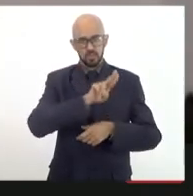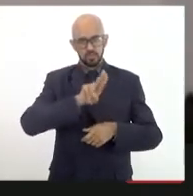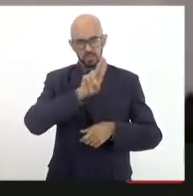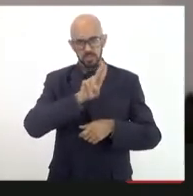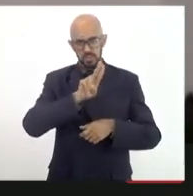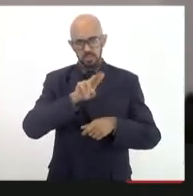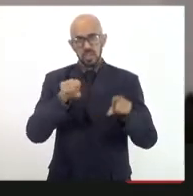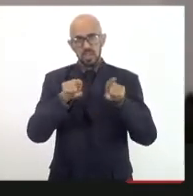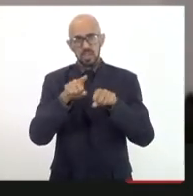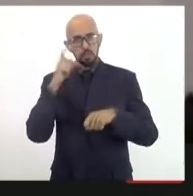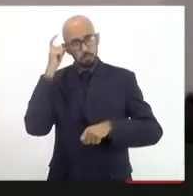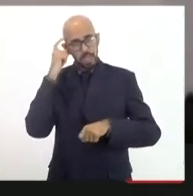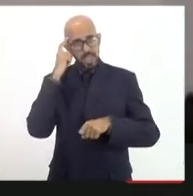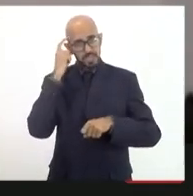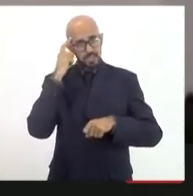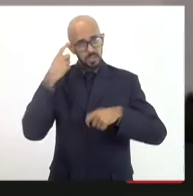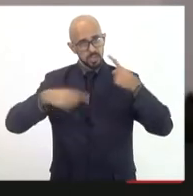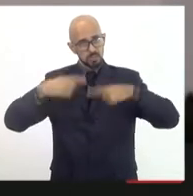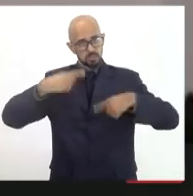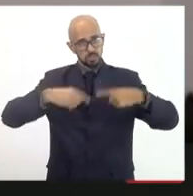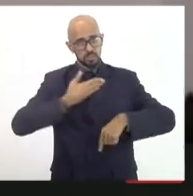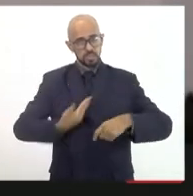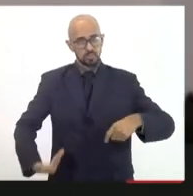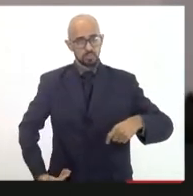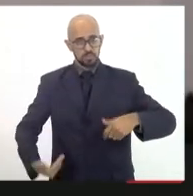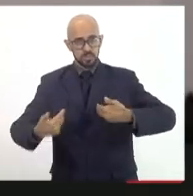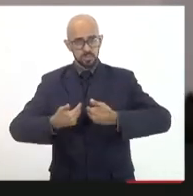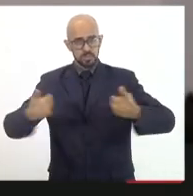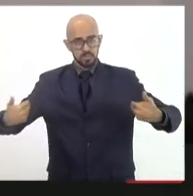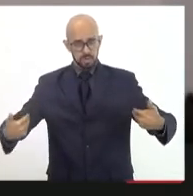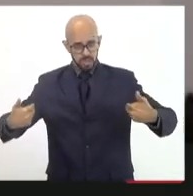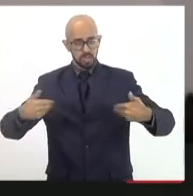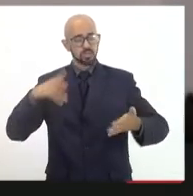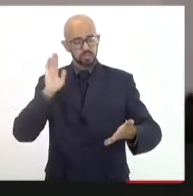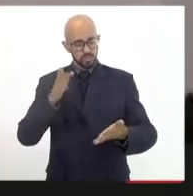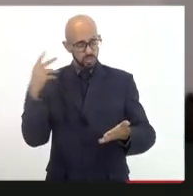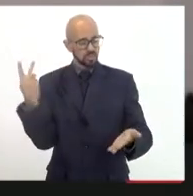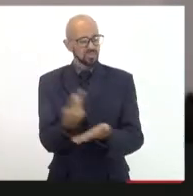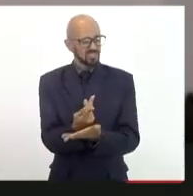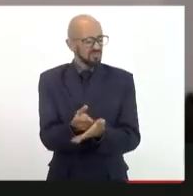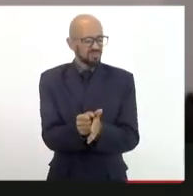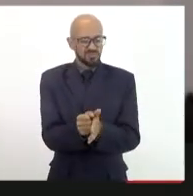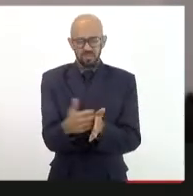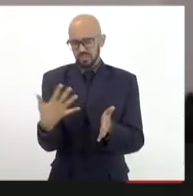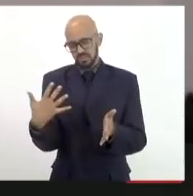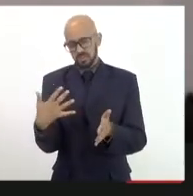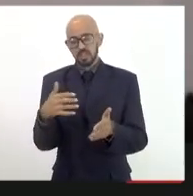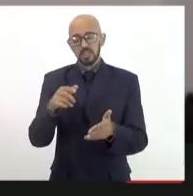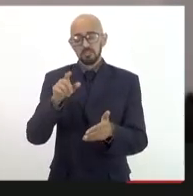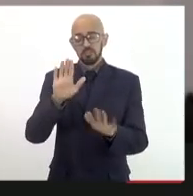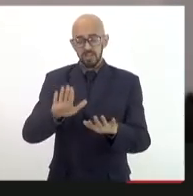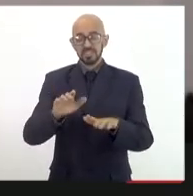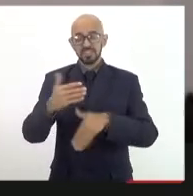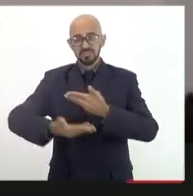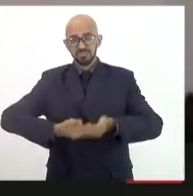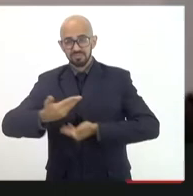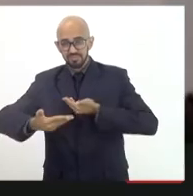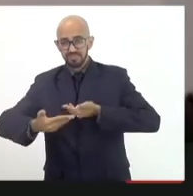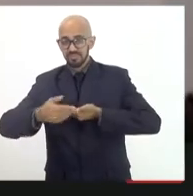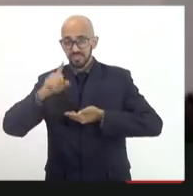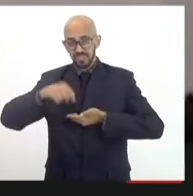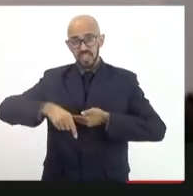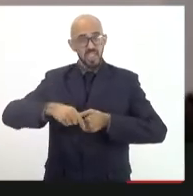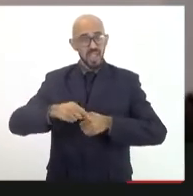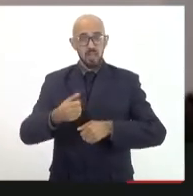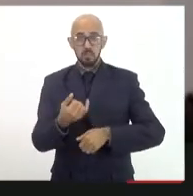pouco pensando as políticas públicas, muitas vezes isso aconteceu, e eu acho que esse entrosamento é decisivo para